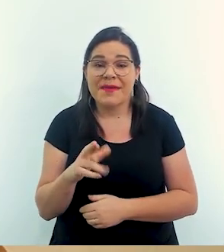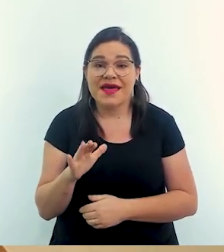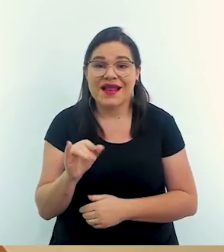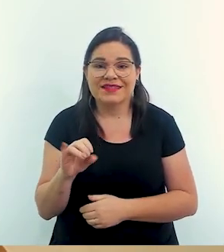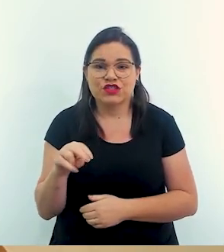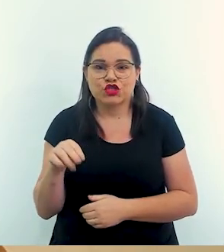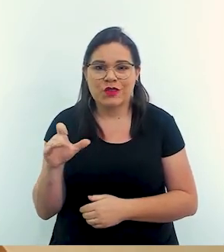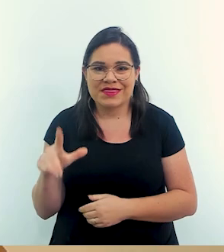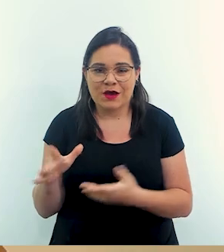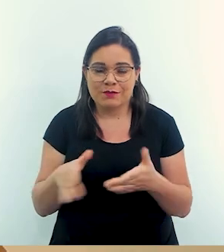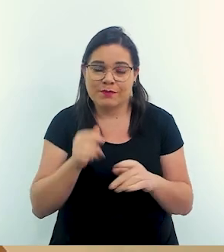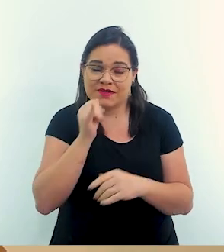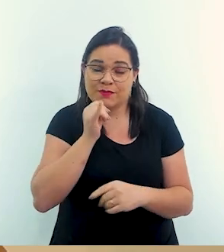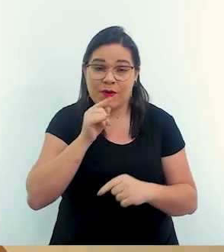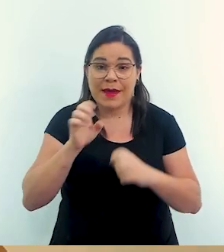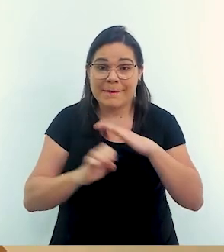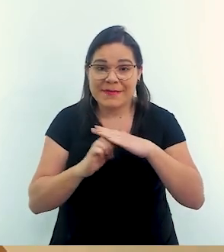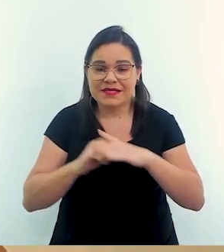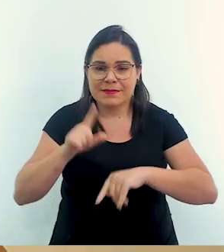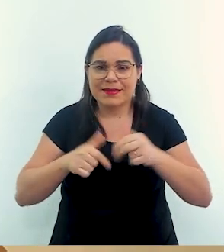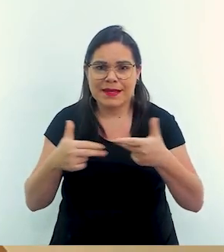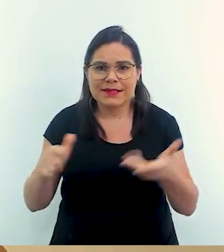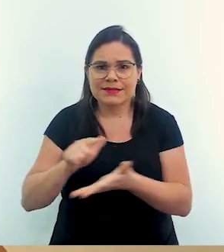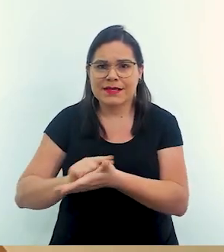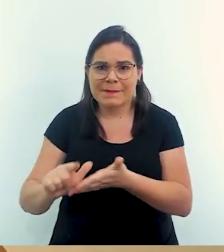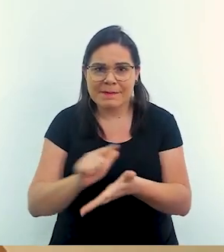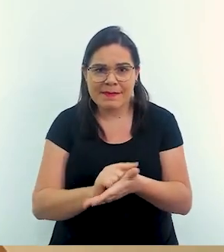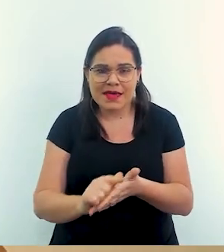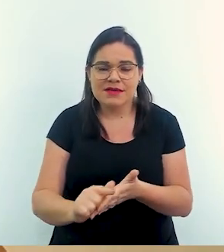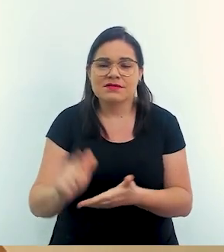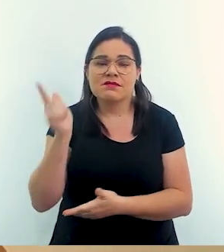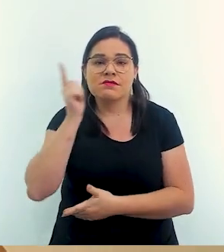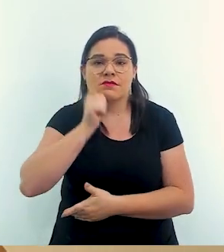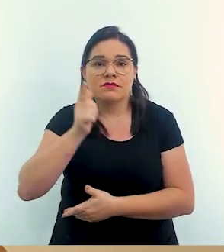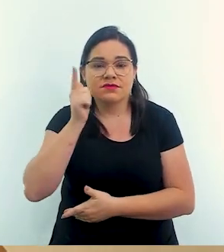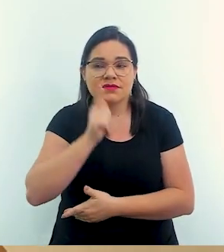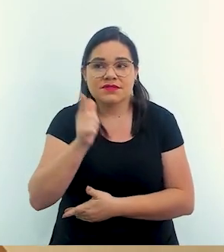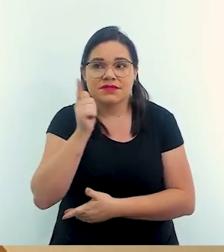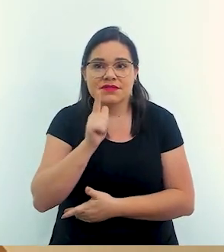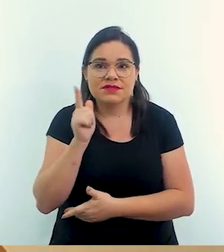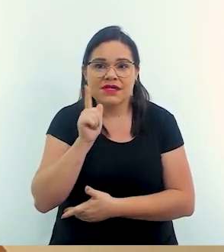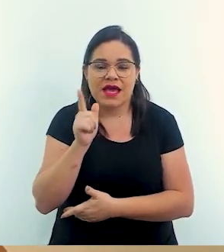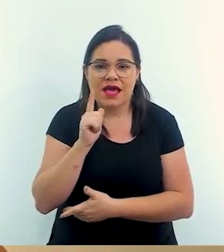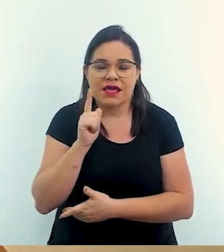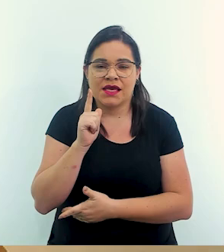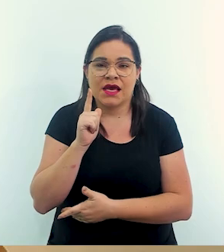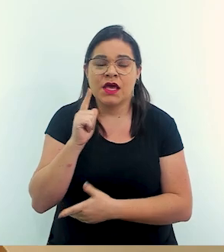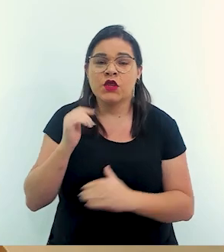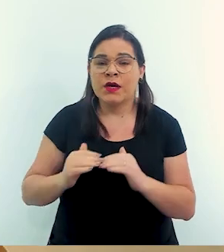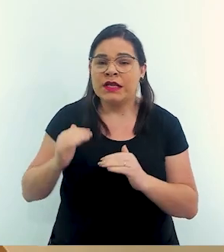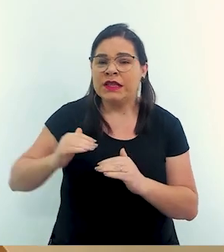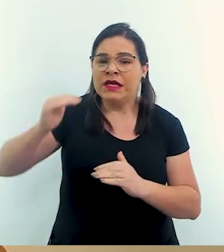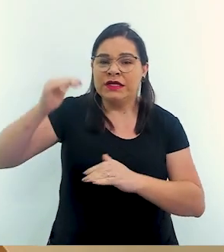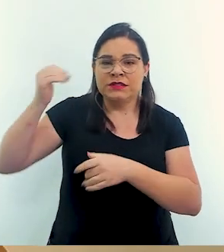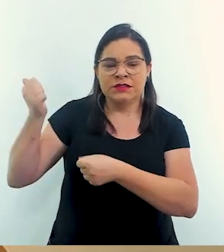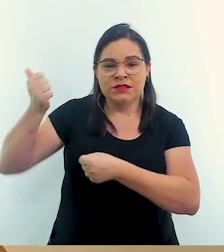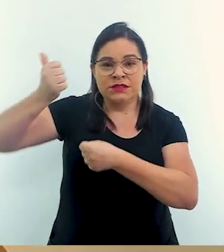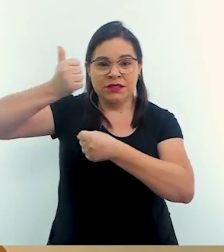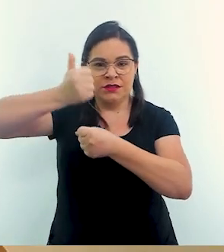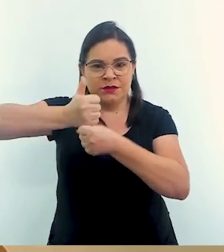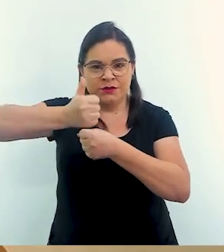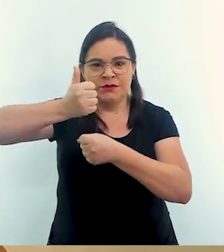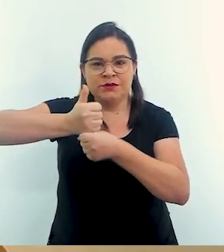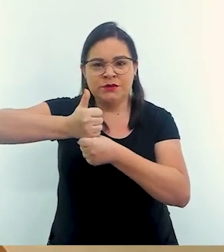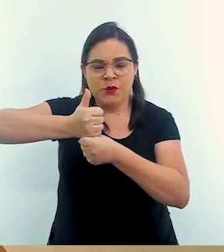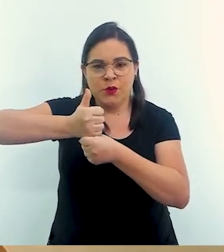já sabem, então uma empresa de material de limpeza, ela consegue, do alto cargo, do nível de diretoria,